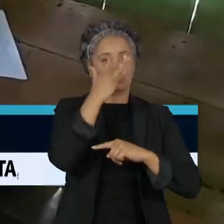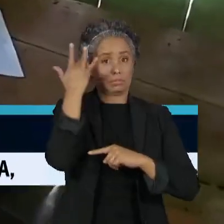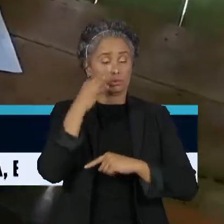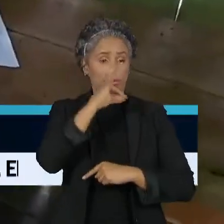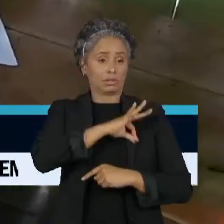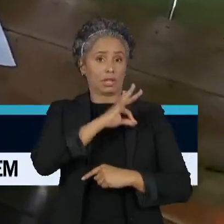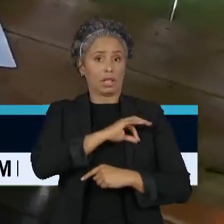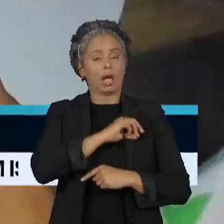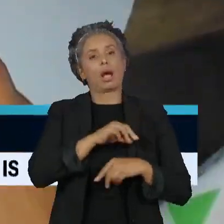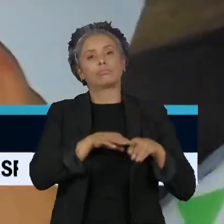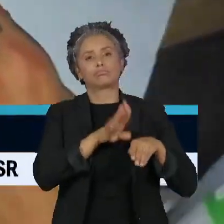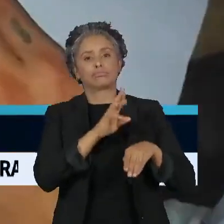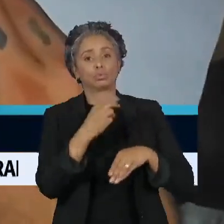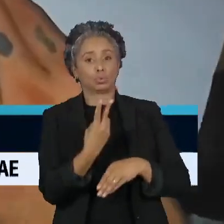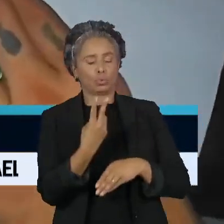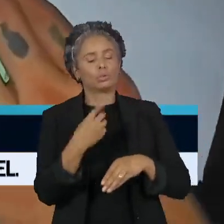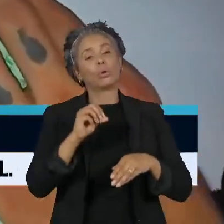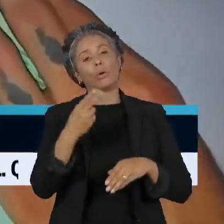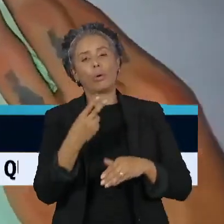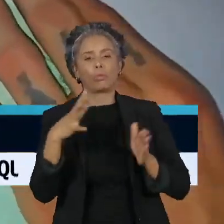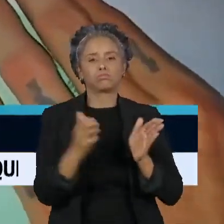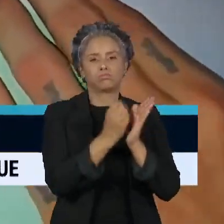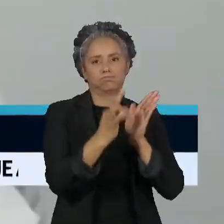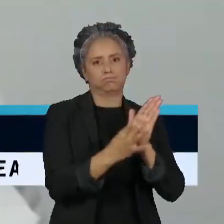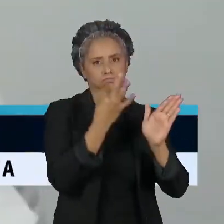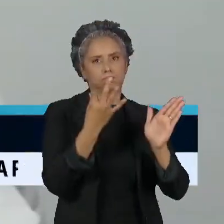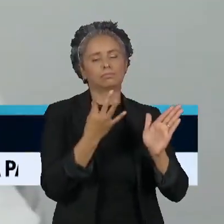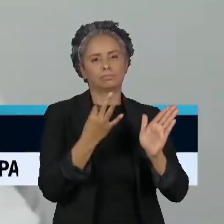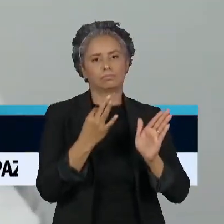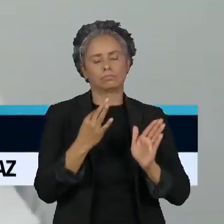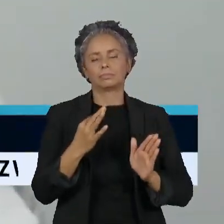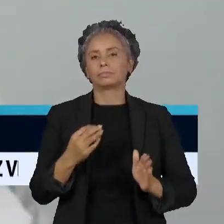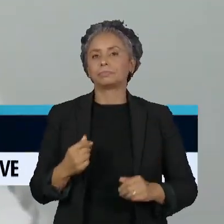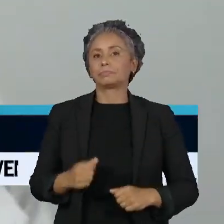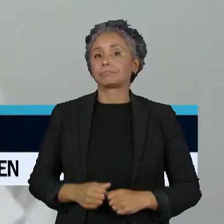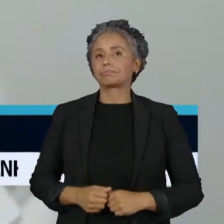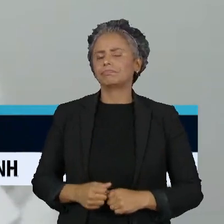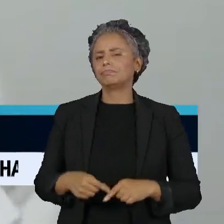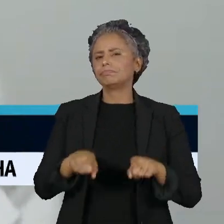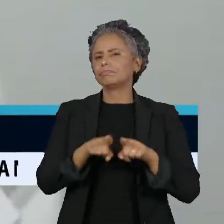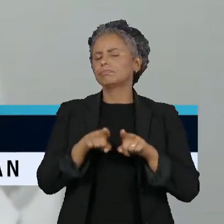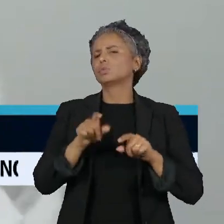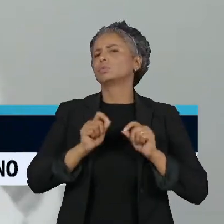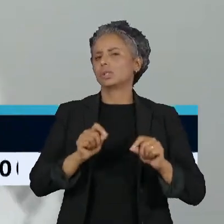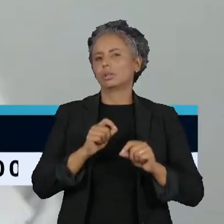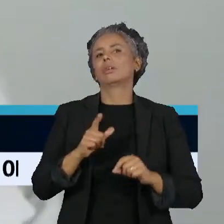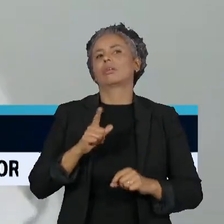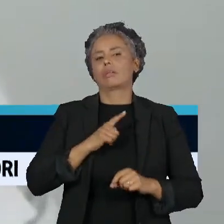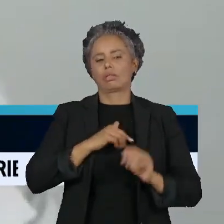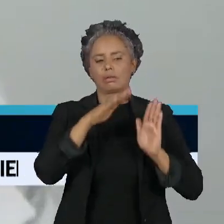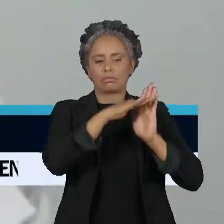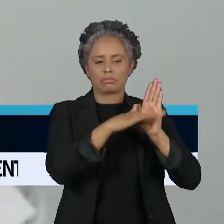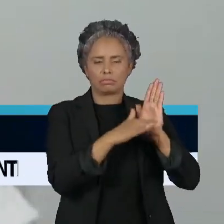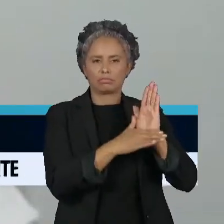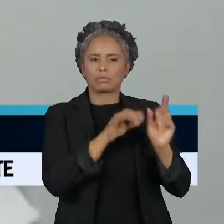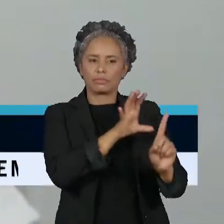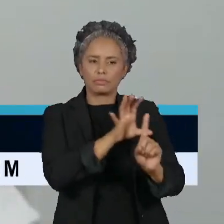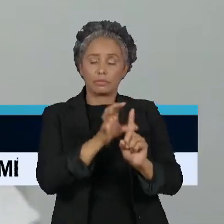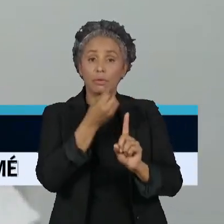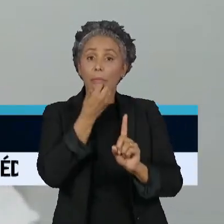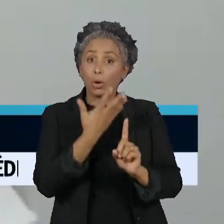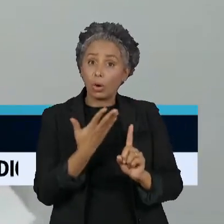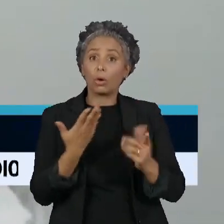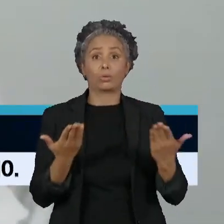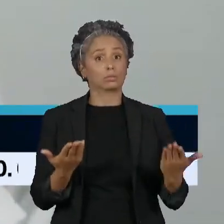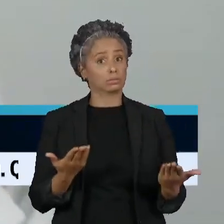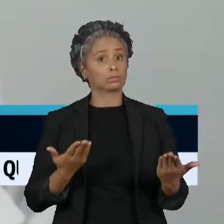ou que estejam inscritas no cadastro único. Ele é um programa relevante, ele tem uma porta de saída, mas ele não ataca